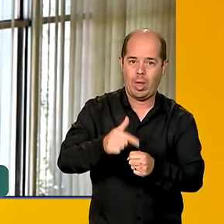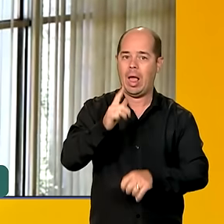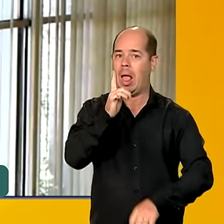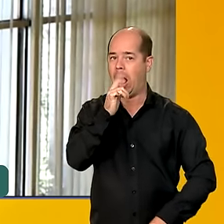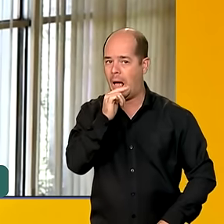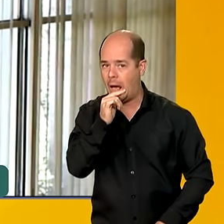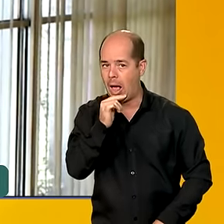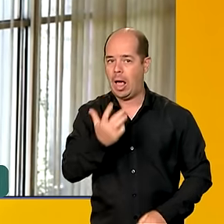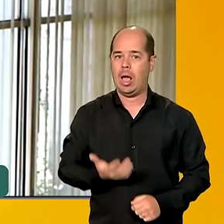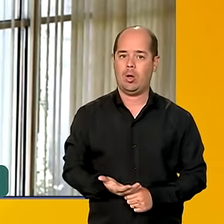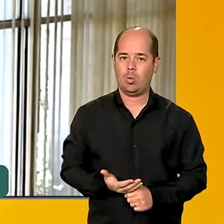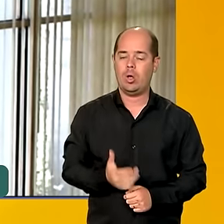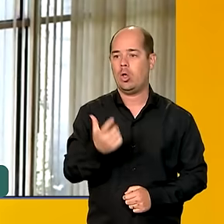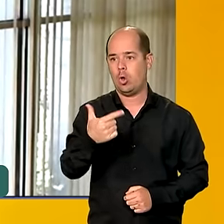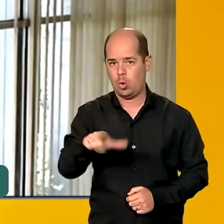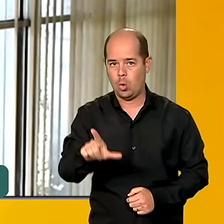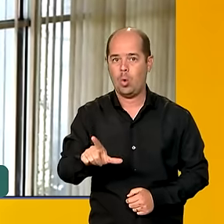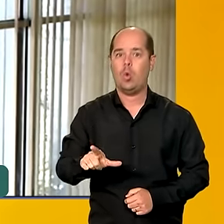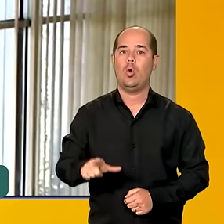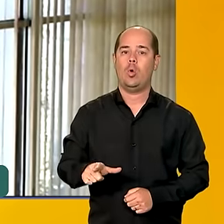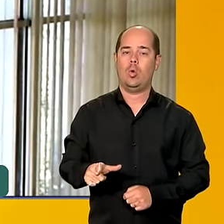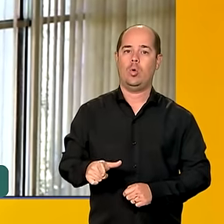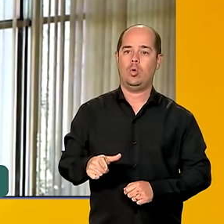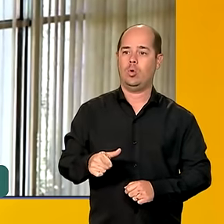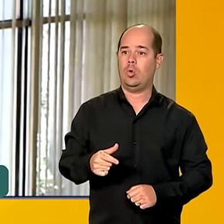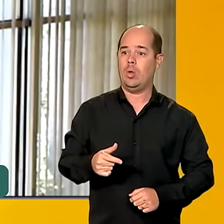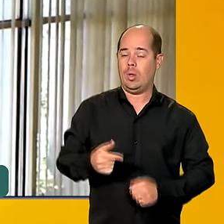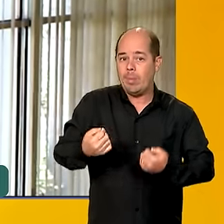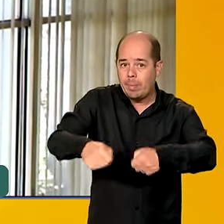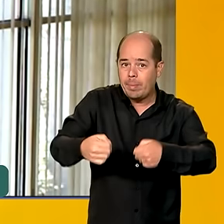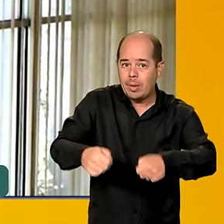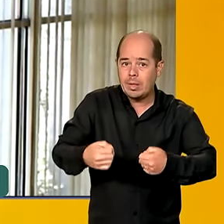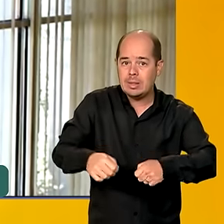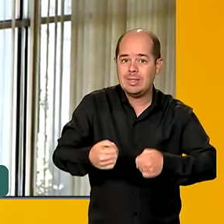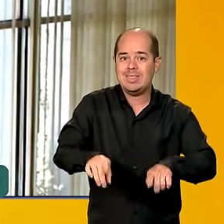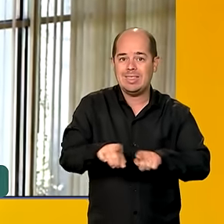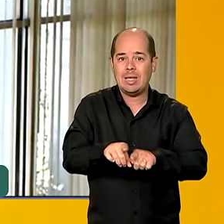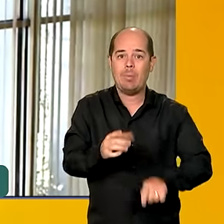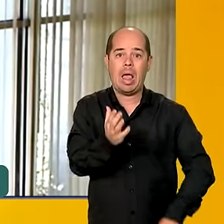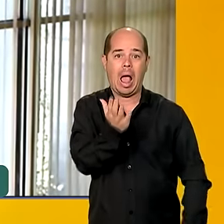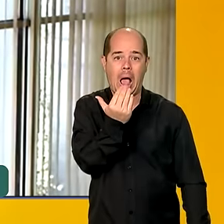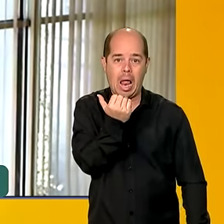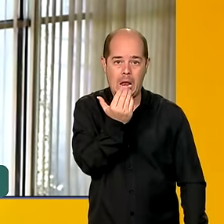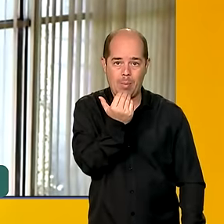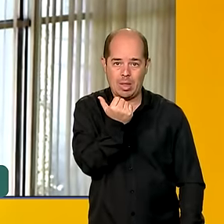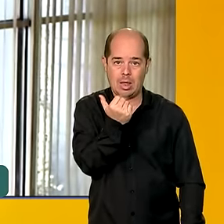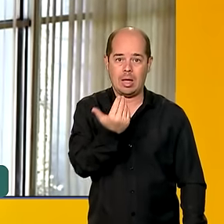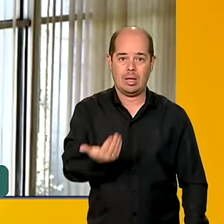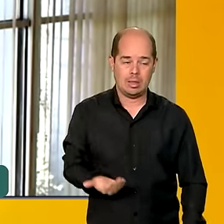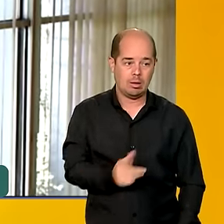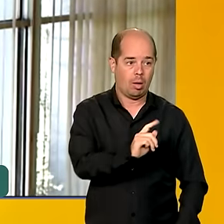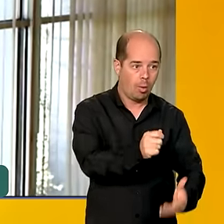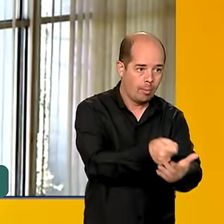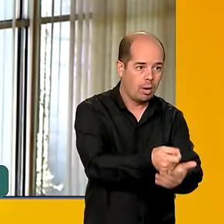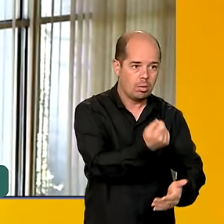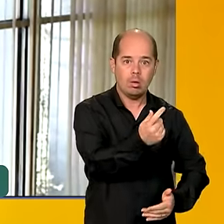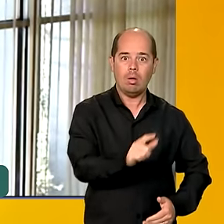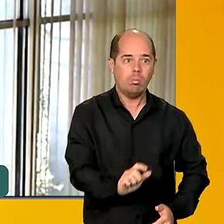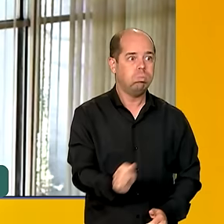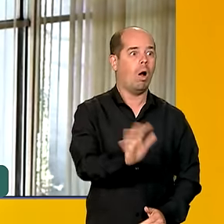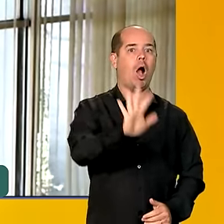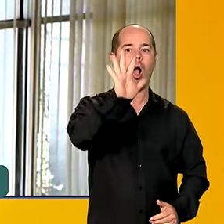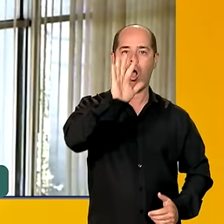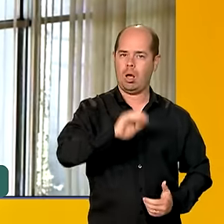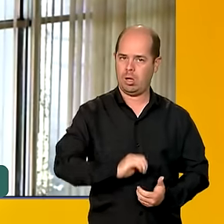E também a questão vinculada à limitação. O COGRE fez ao consumidor, ele proíbe que produtos sejam